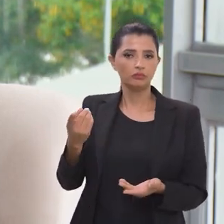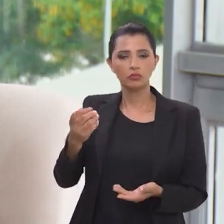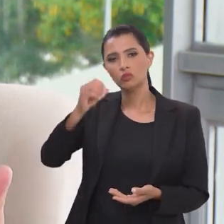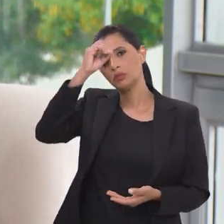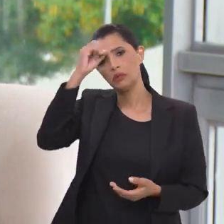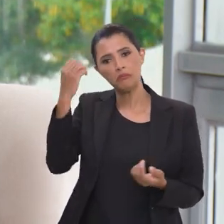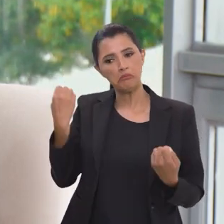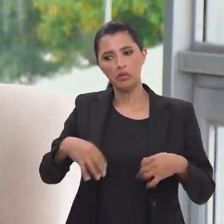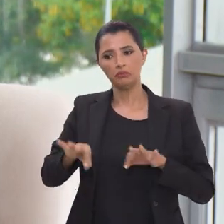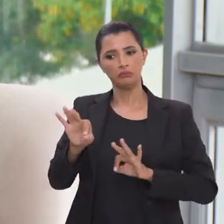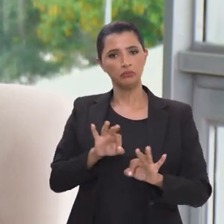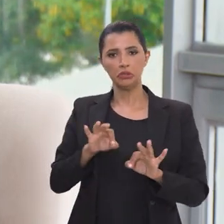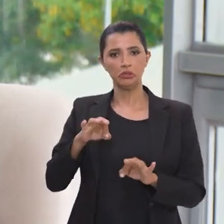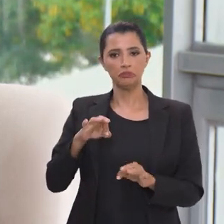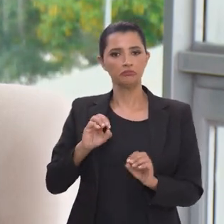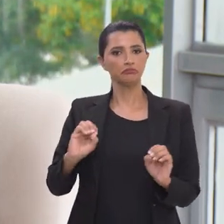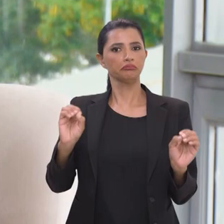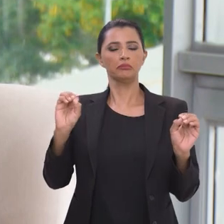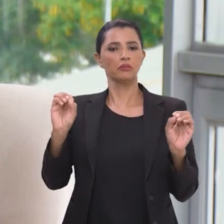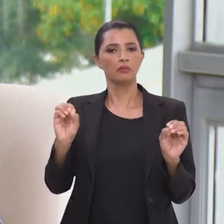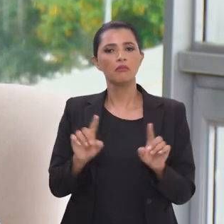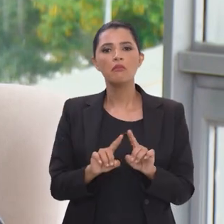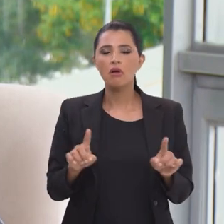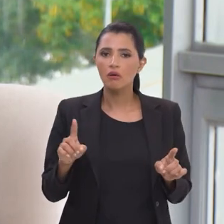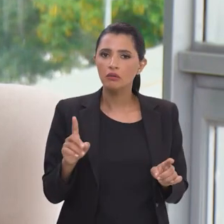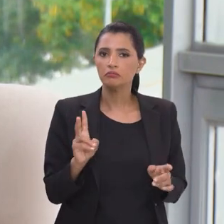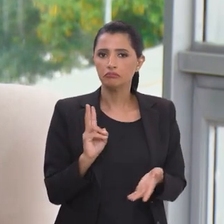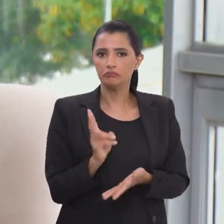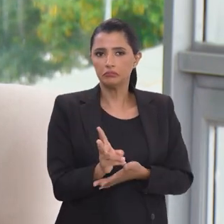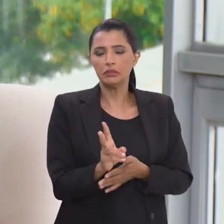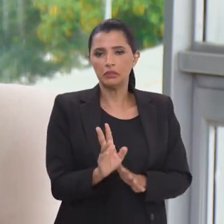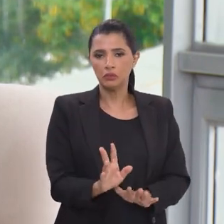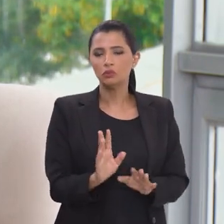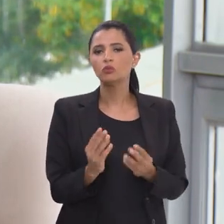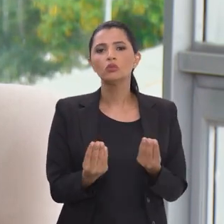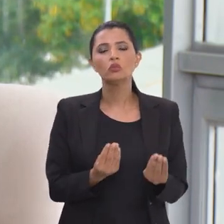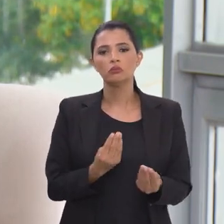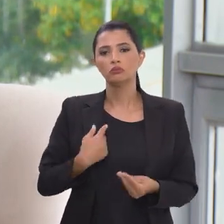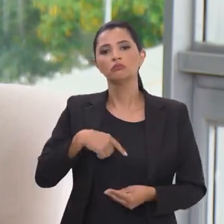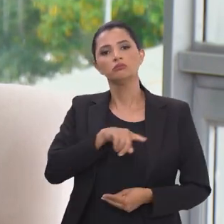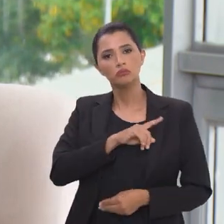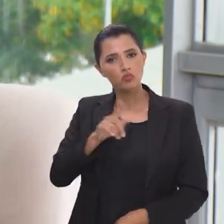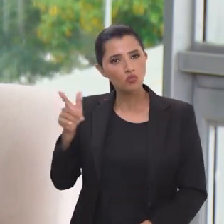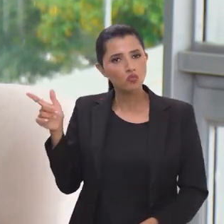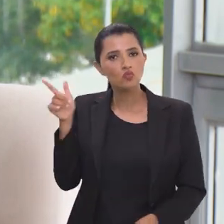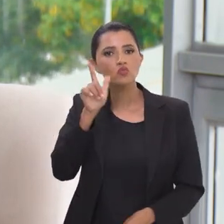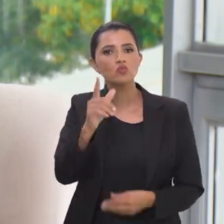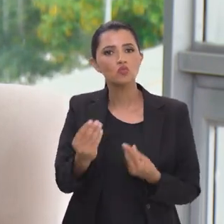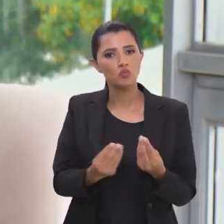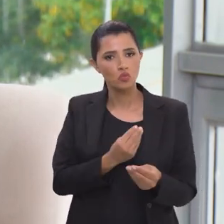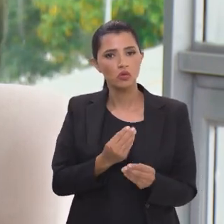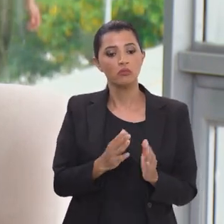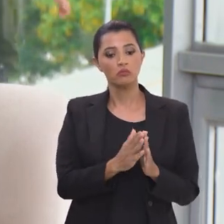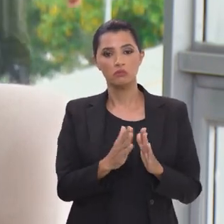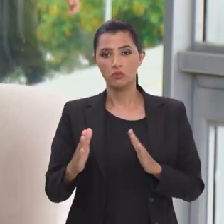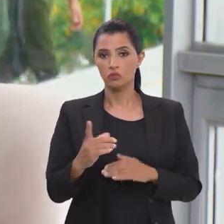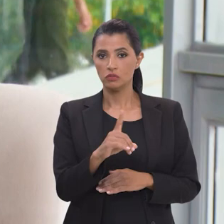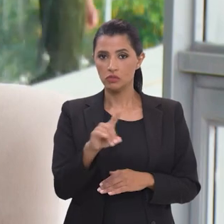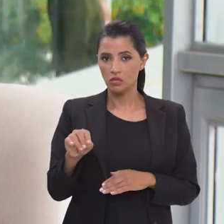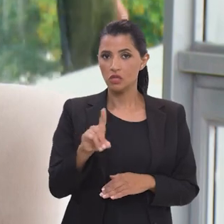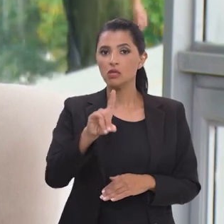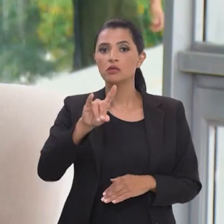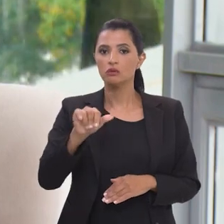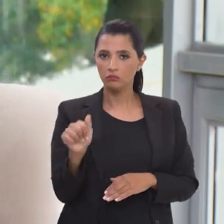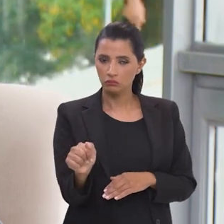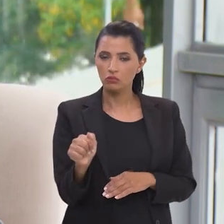não estavam dentro do nosso planejamento. Mas mesmo assim, nós conseguimos chegar nos 100 dias,